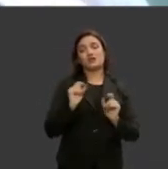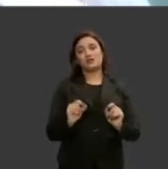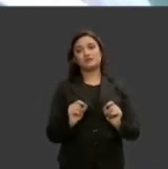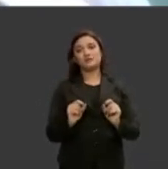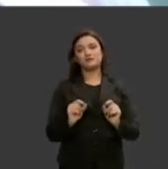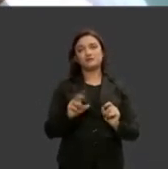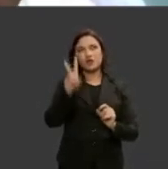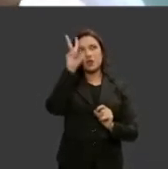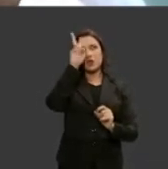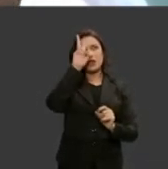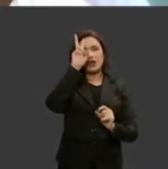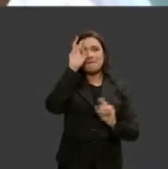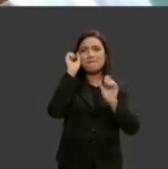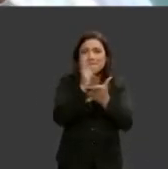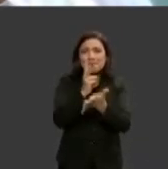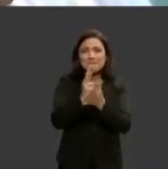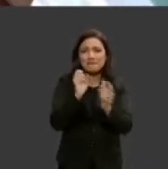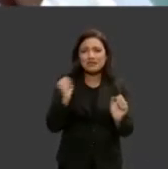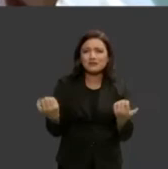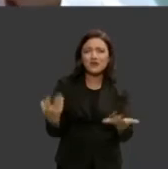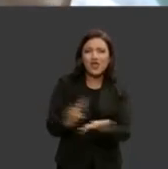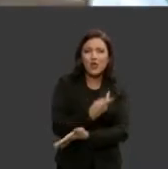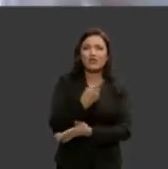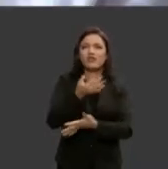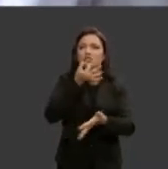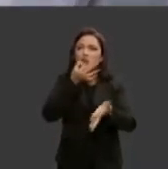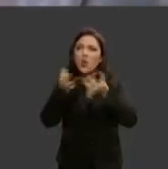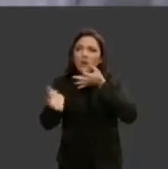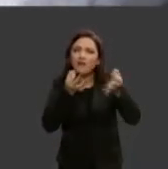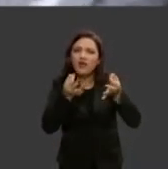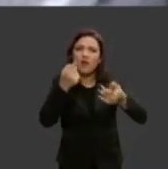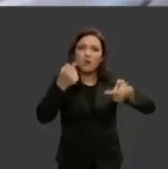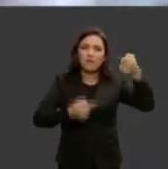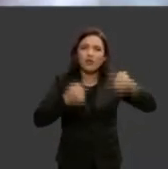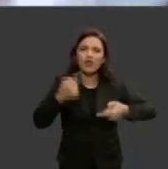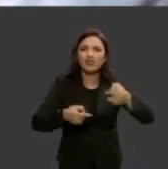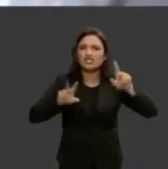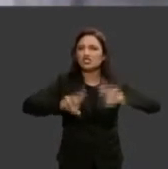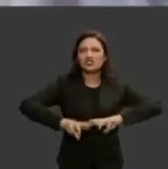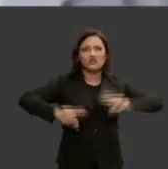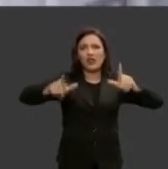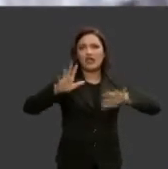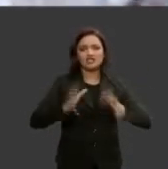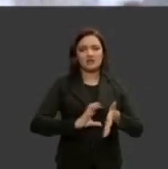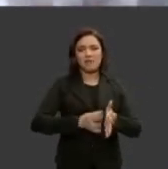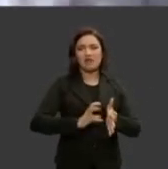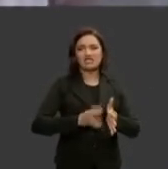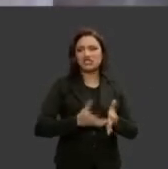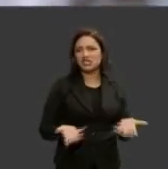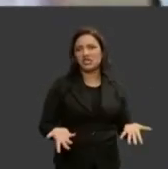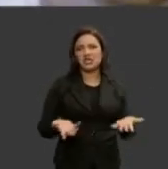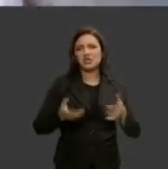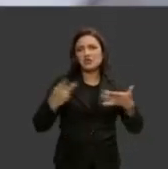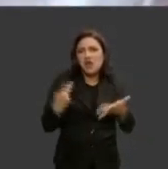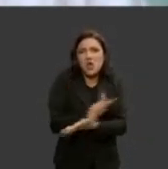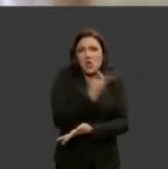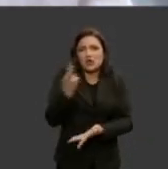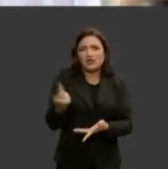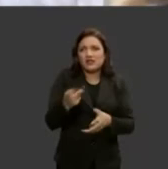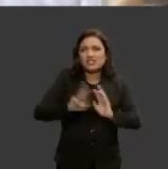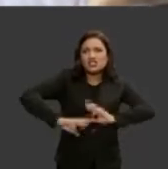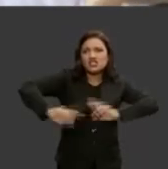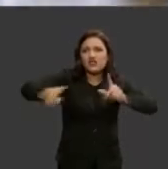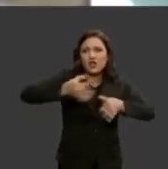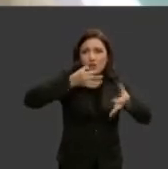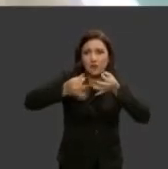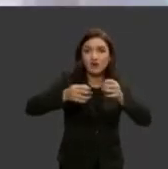mesmo que a gente possa divergir nas questões políticas até mesmo na questão partidária ou ideológica mas no fundo que todos